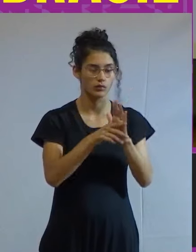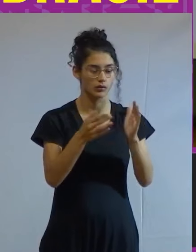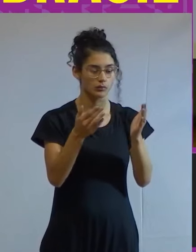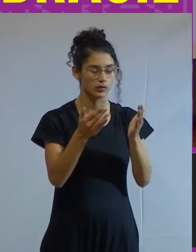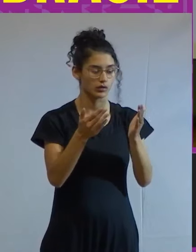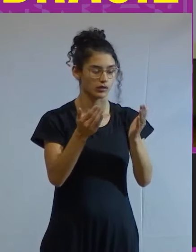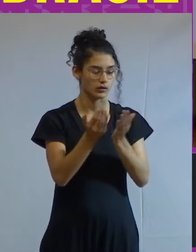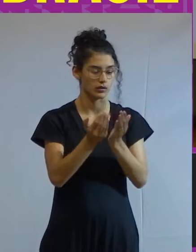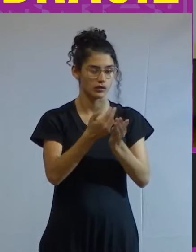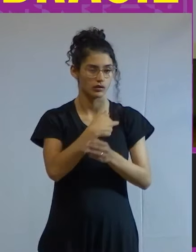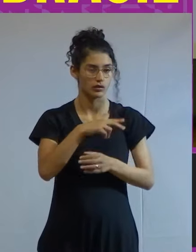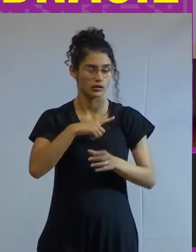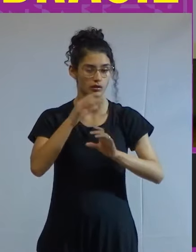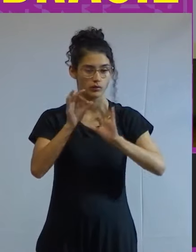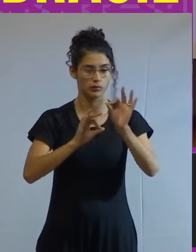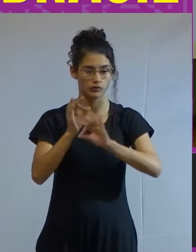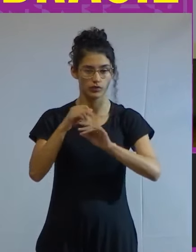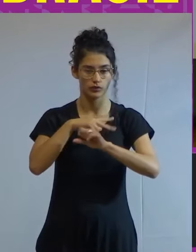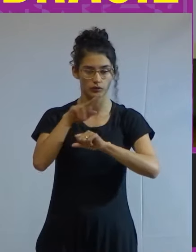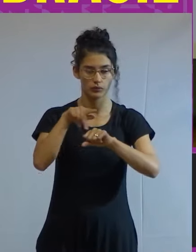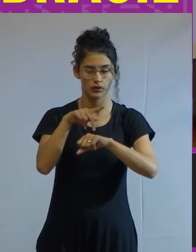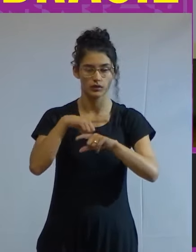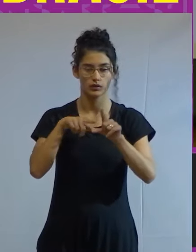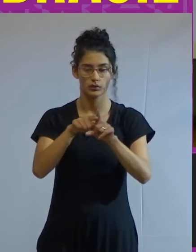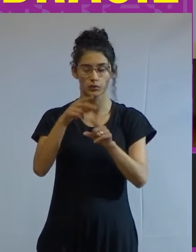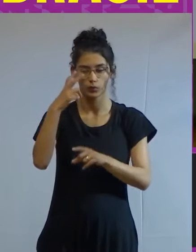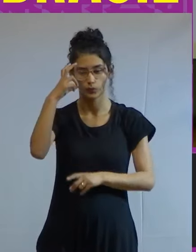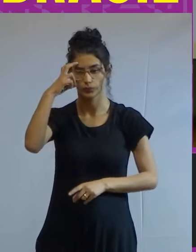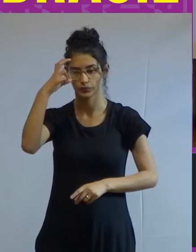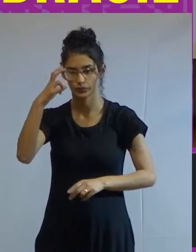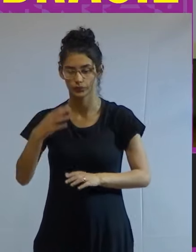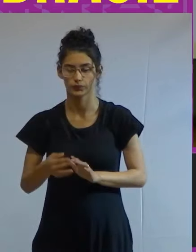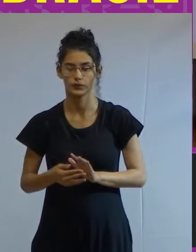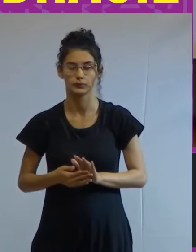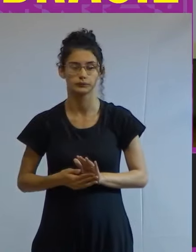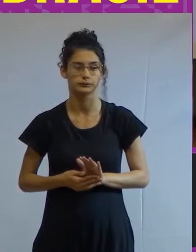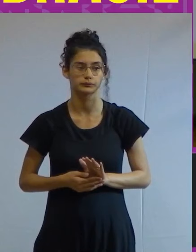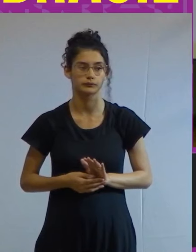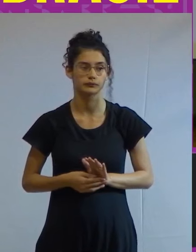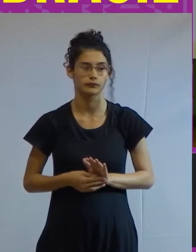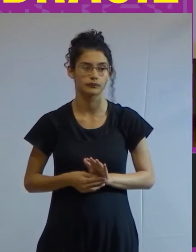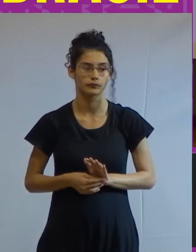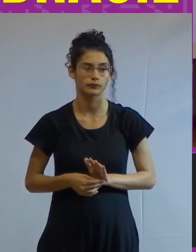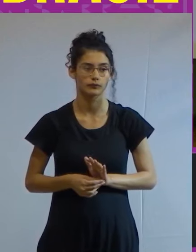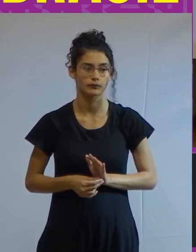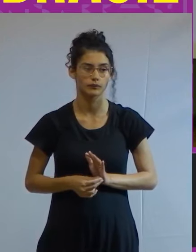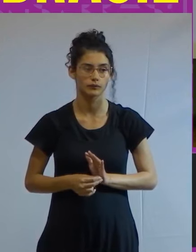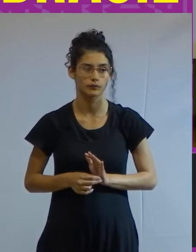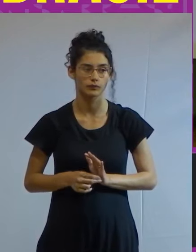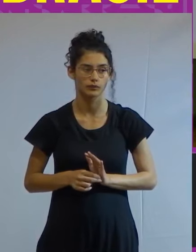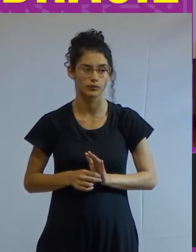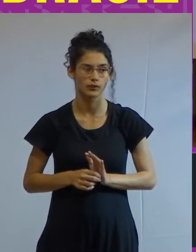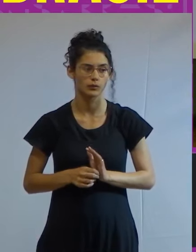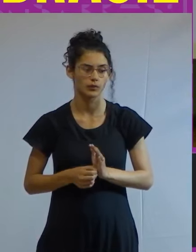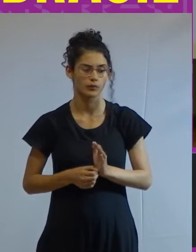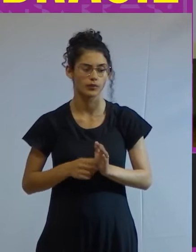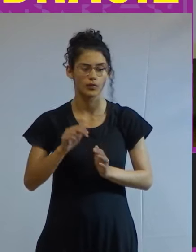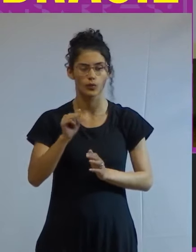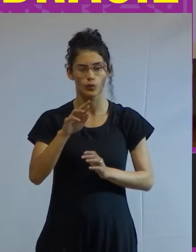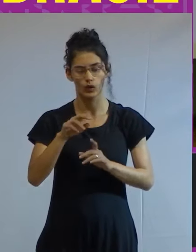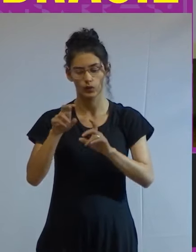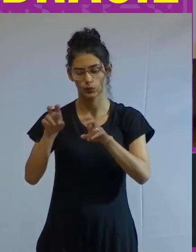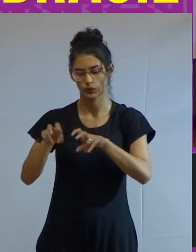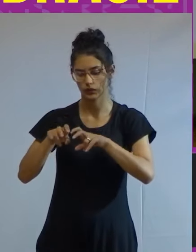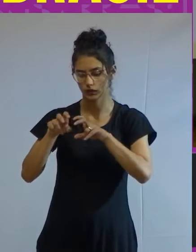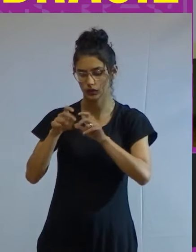projeto para o país e tem uma cultura aí você diz bom mas o agronegócio e as comunidades